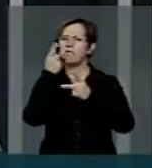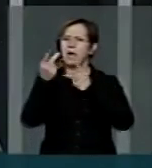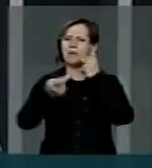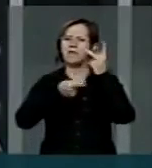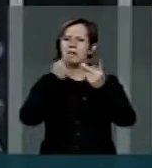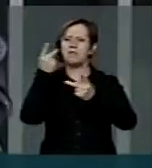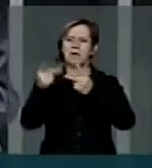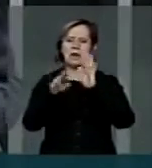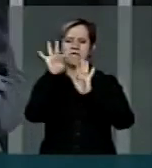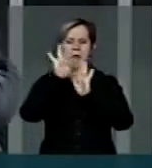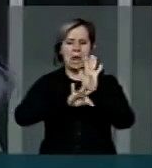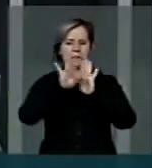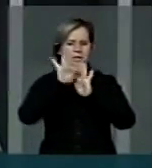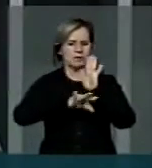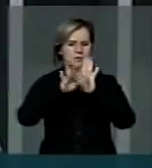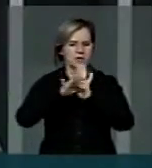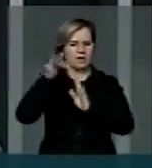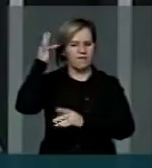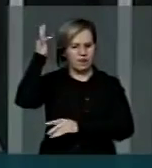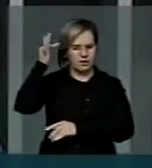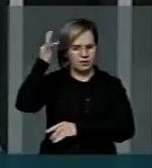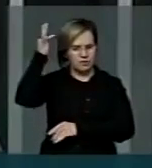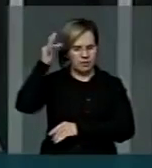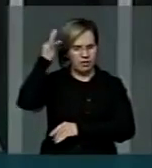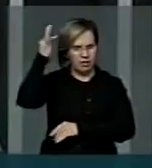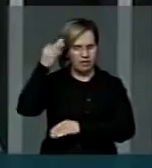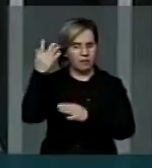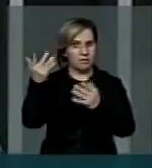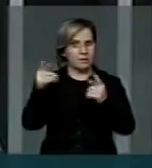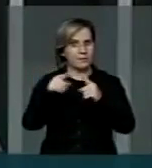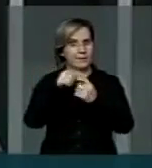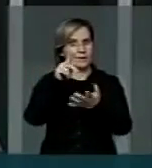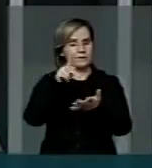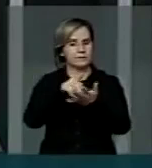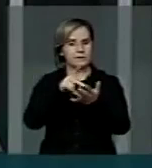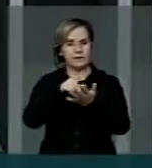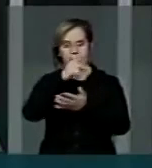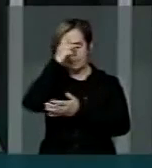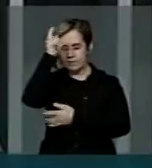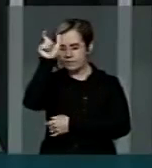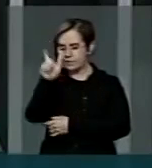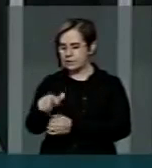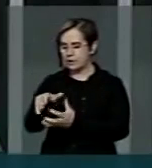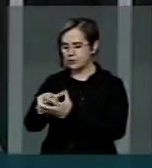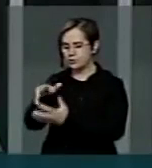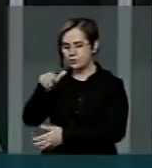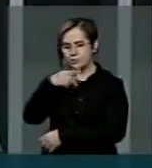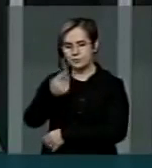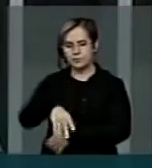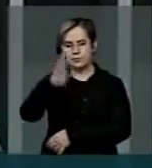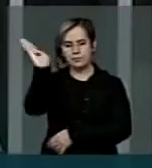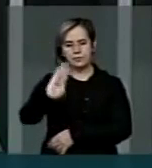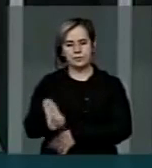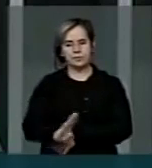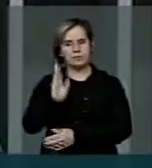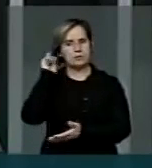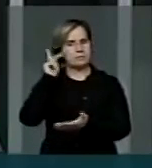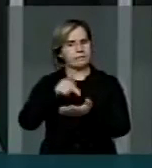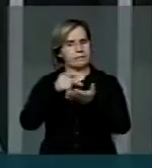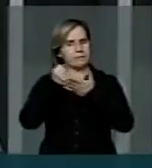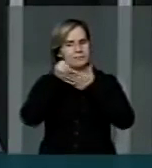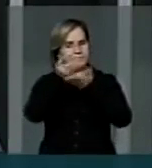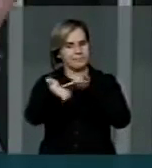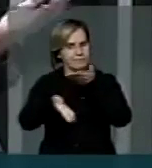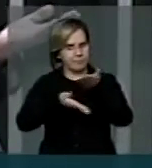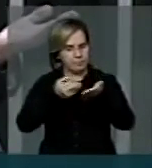muita filosofia, mas infelizmente o nosso idoso no Brasil não tem o devido reconhecimento que deveria ter.